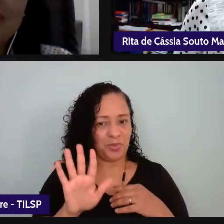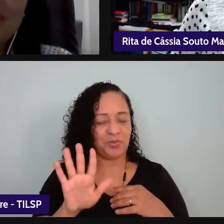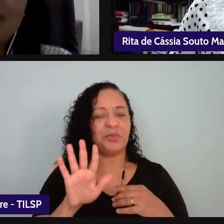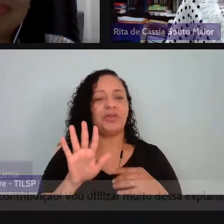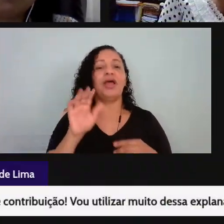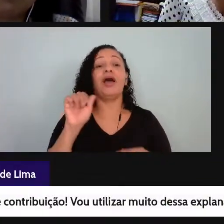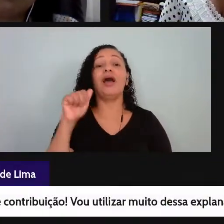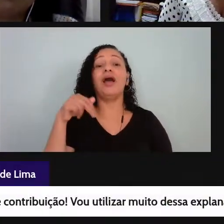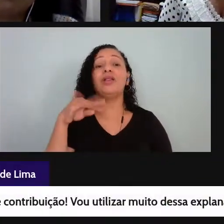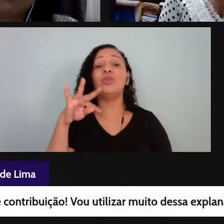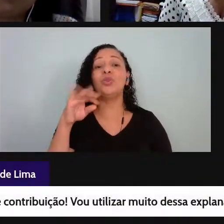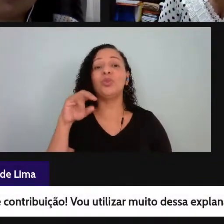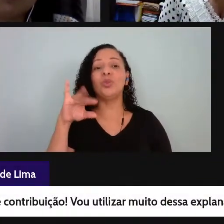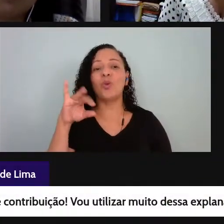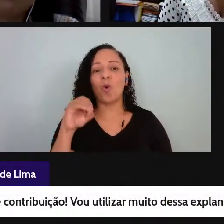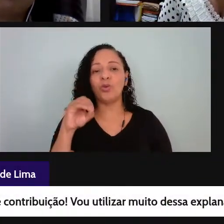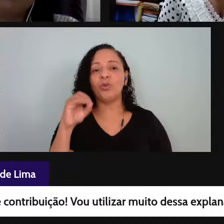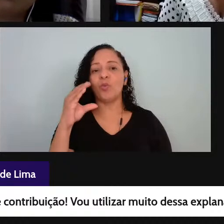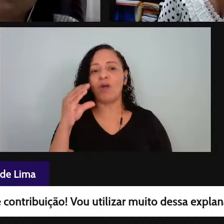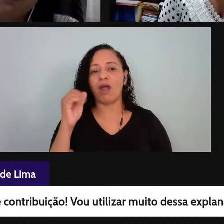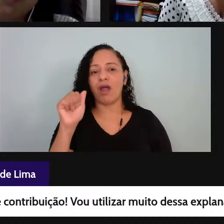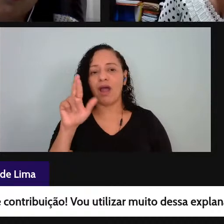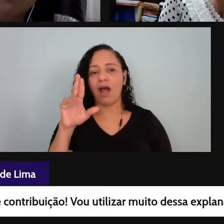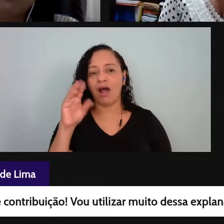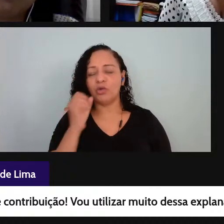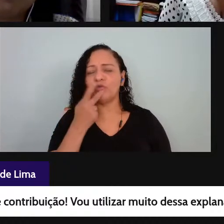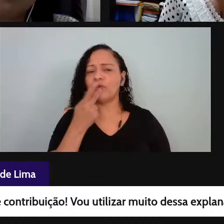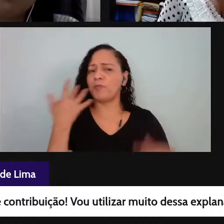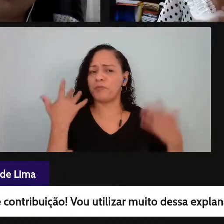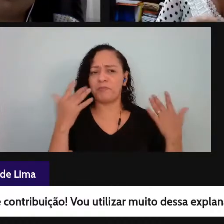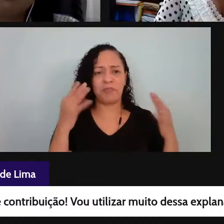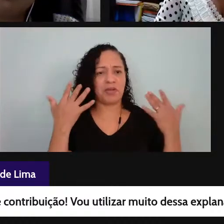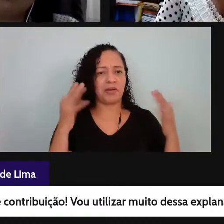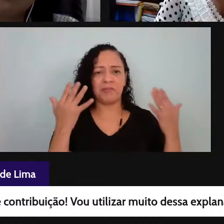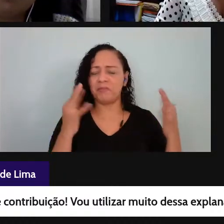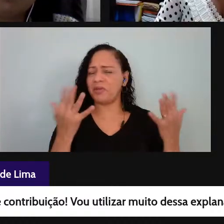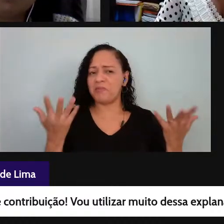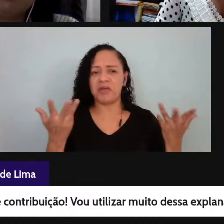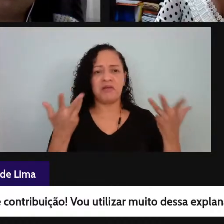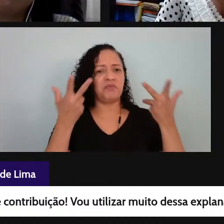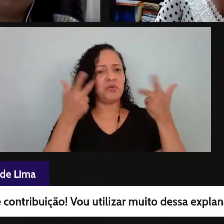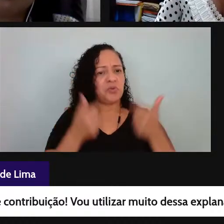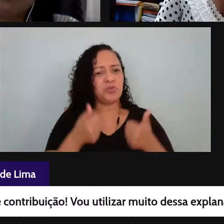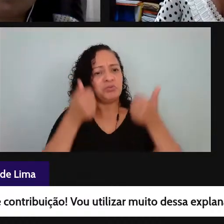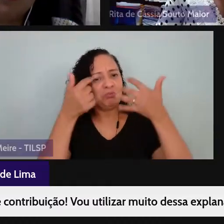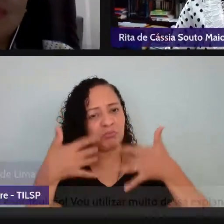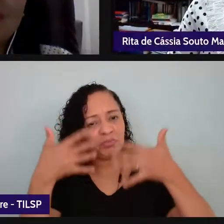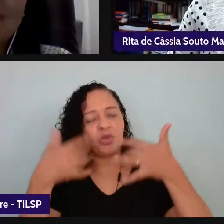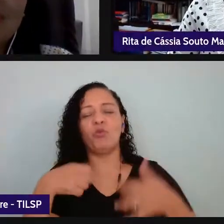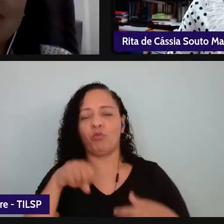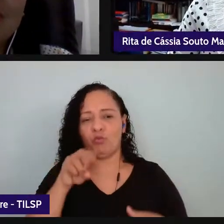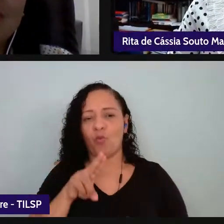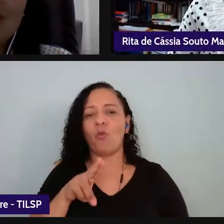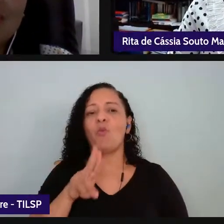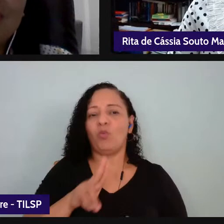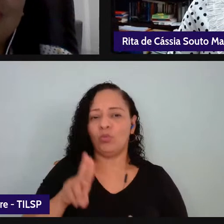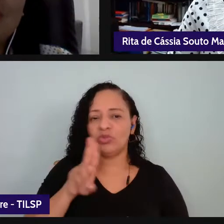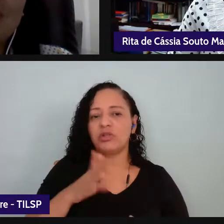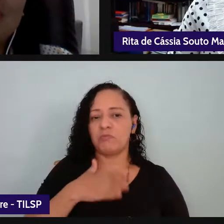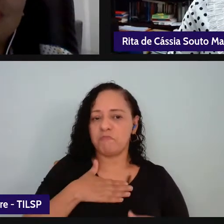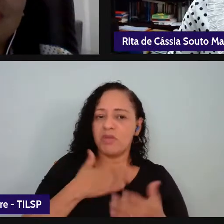parabéns excelente contribuição vou utilizar muito dessa explanação em meus estudos e aí eu também